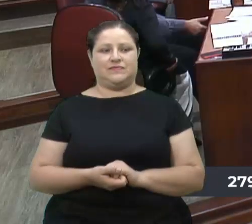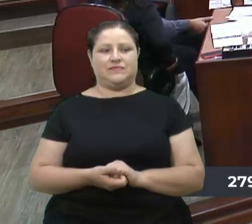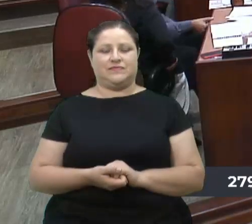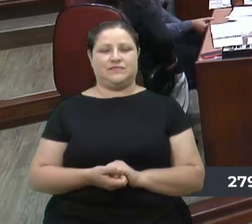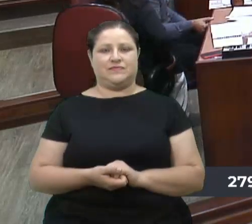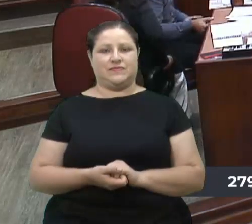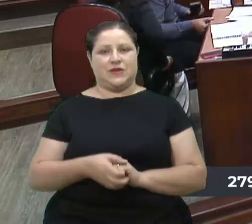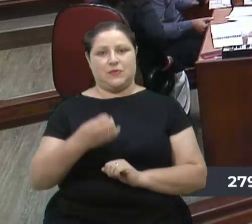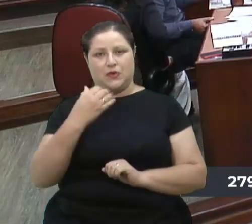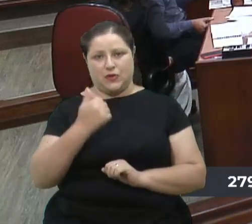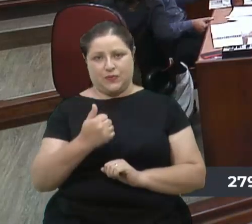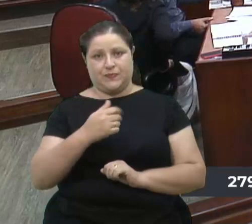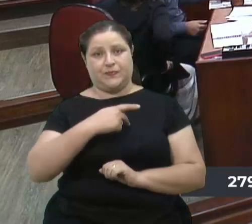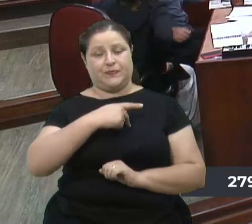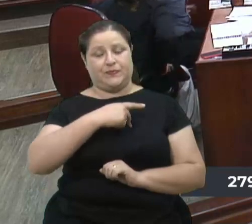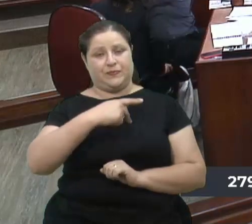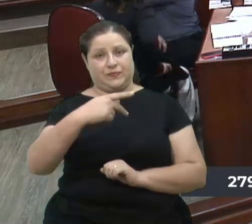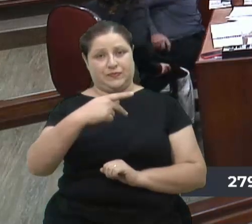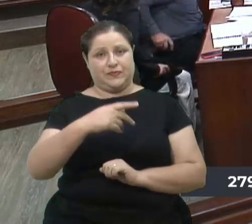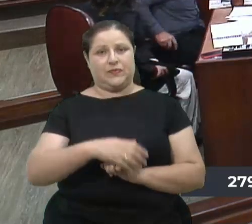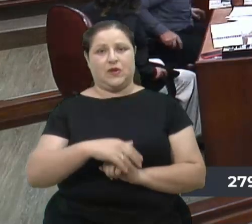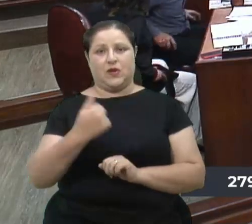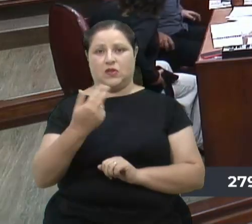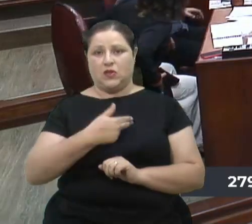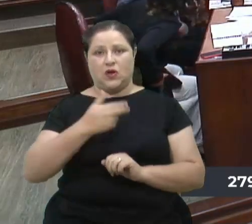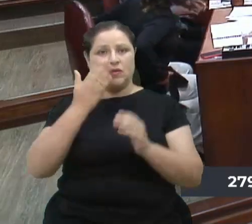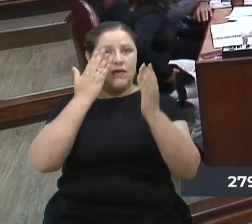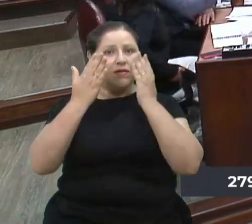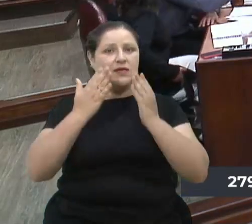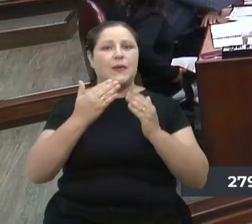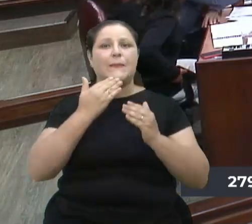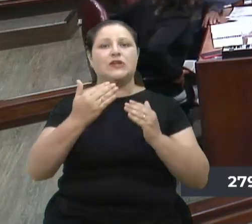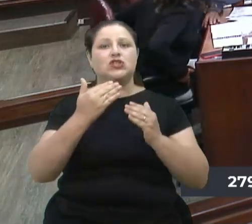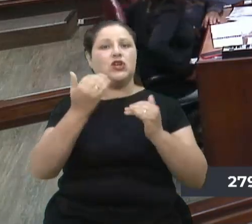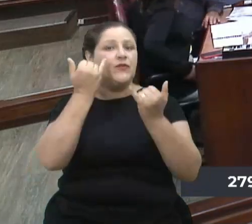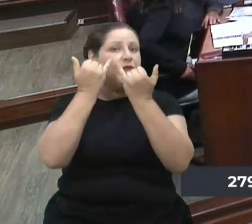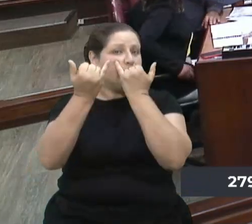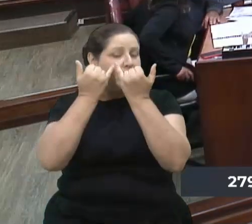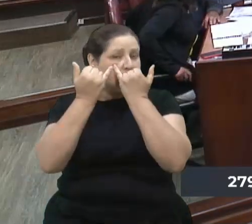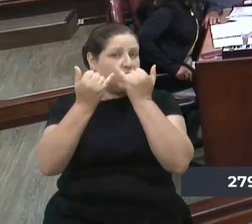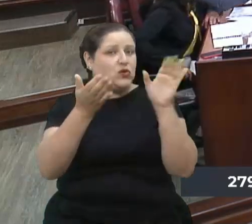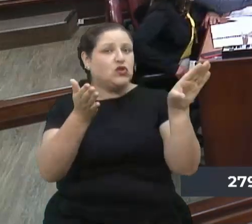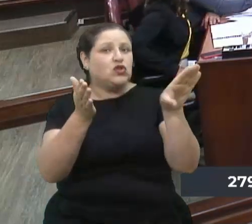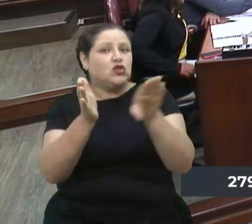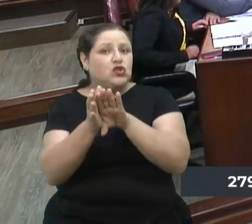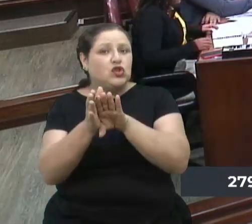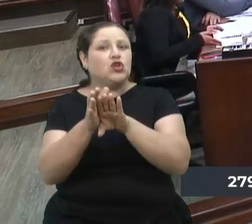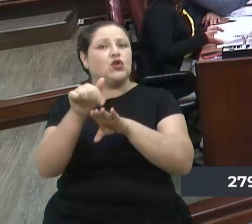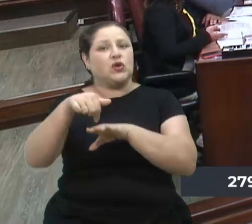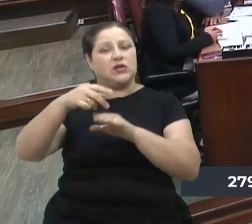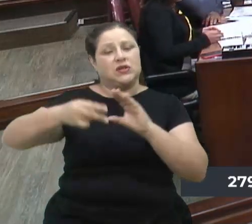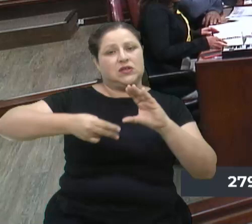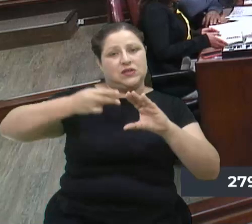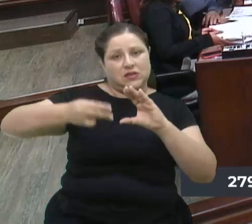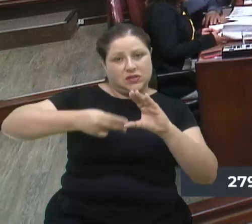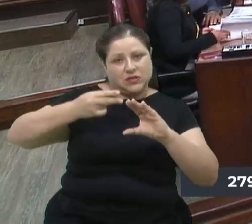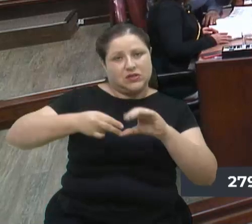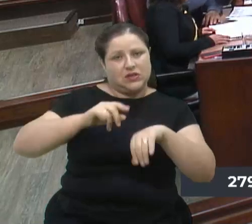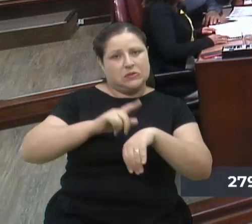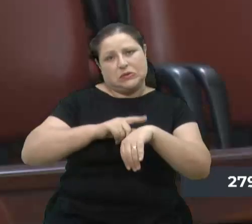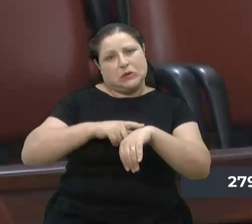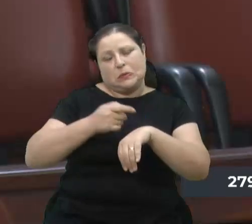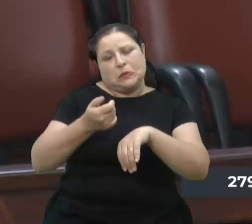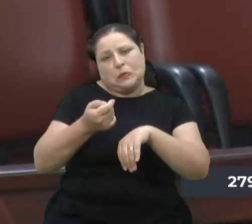Bom, presidente, nós estamos analisando o pedido de informações que chegou até a Câmara de Vereadores há poucos